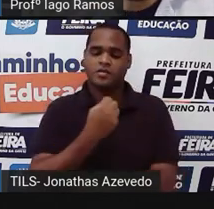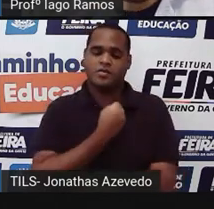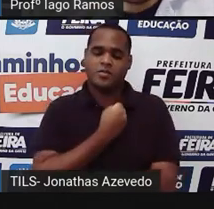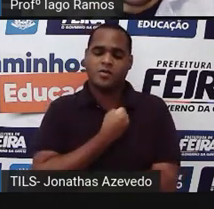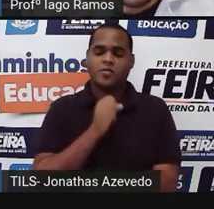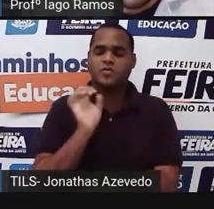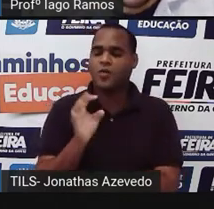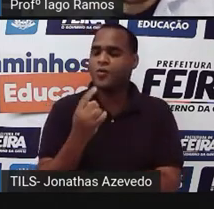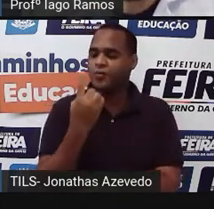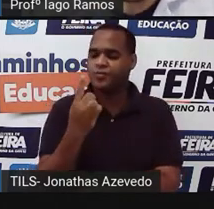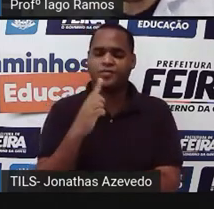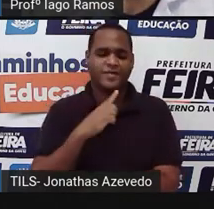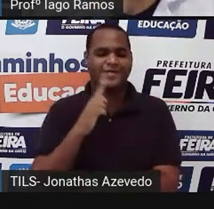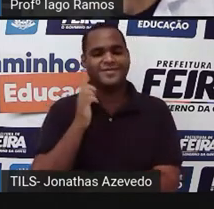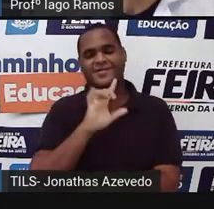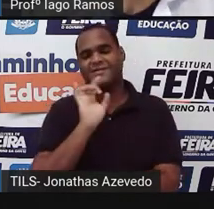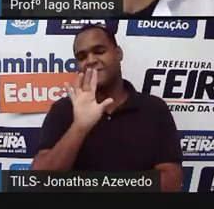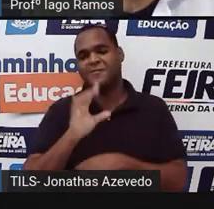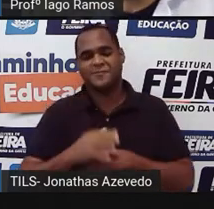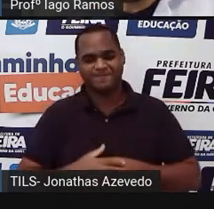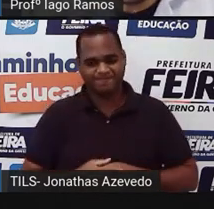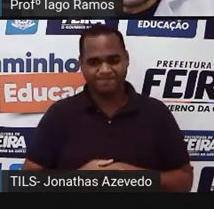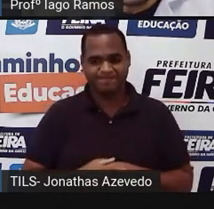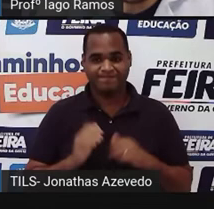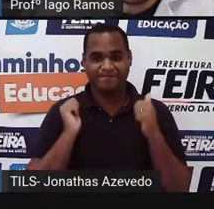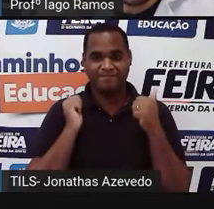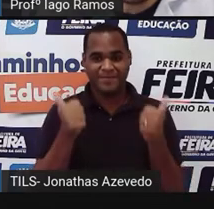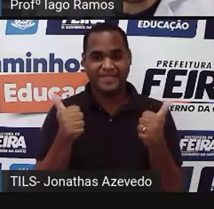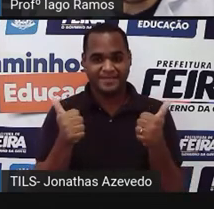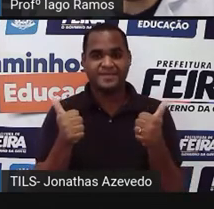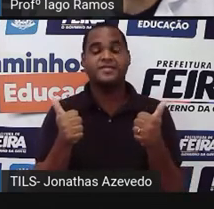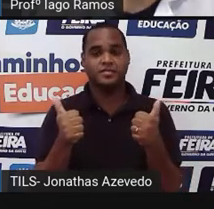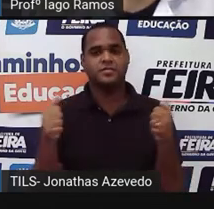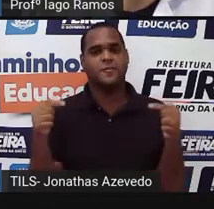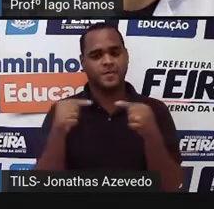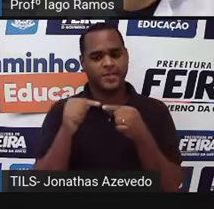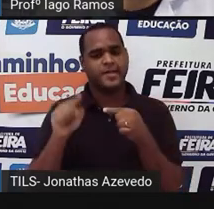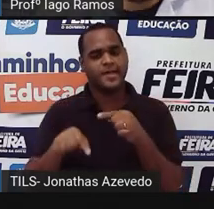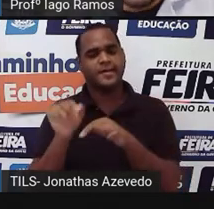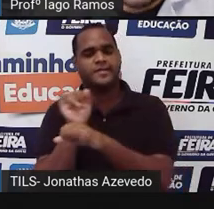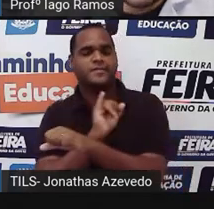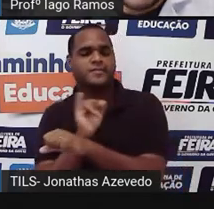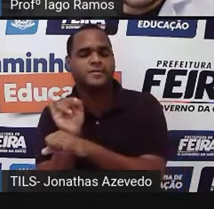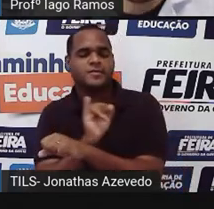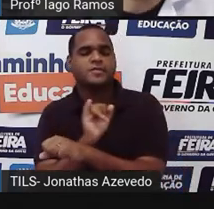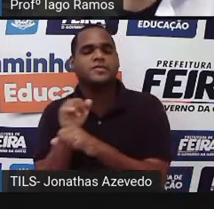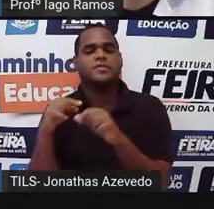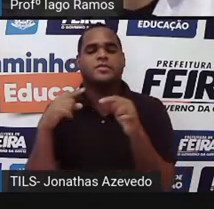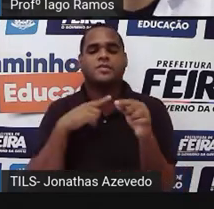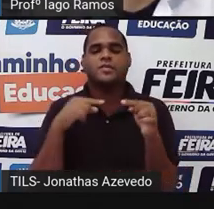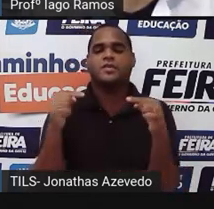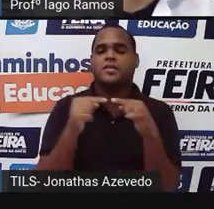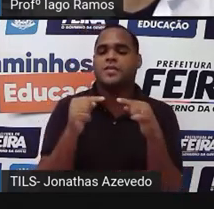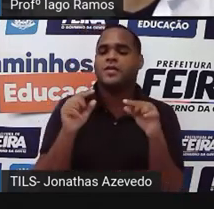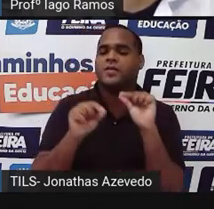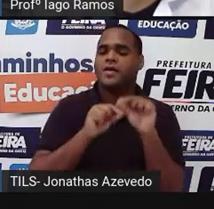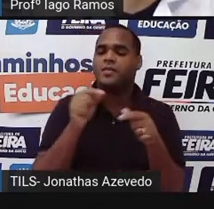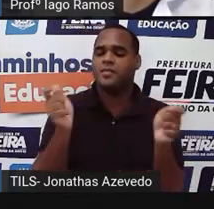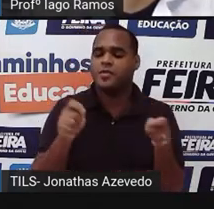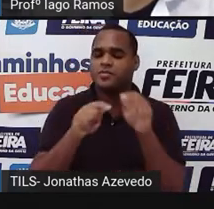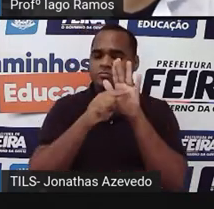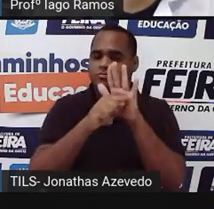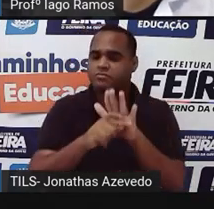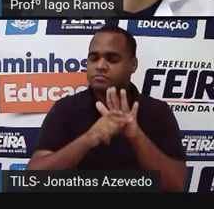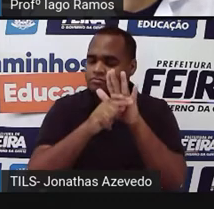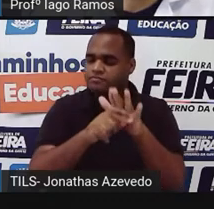algarismo só tá? beleza? então essa estratégia com essa condição vai te ajudar bastante